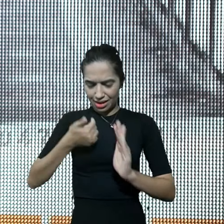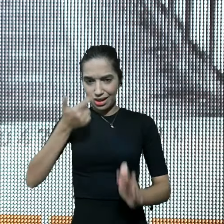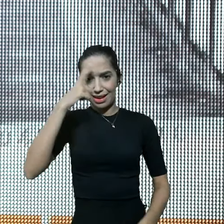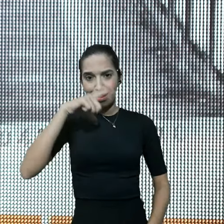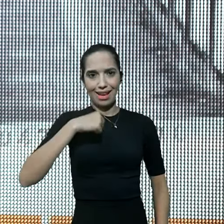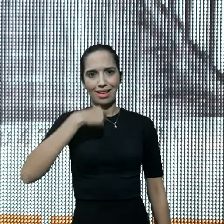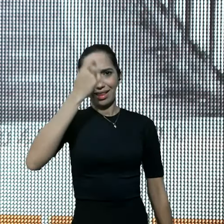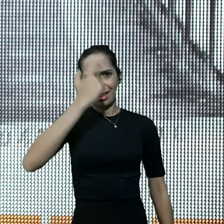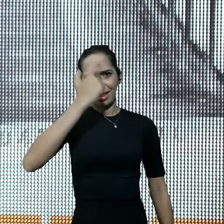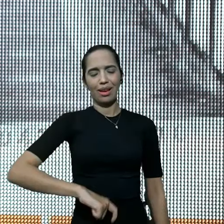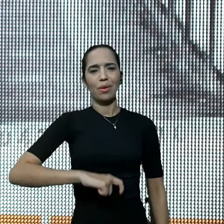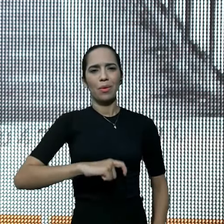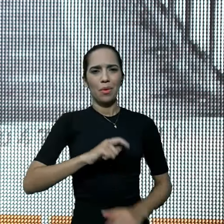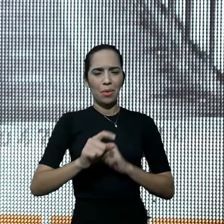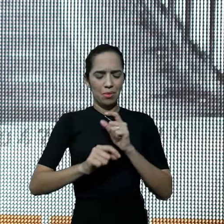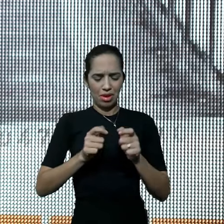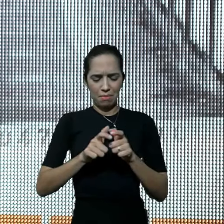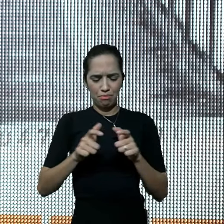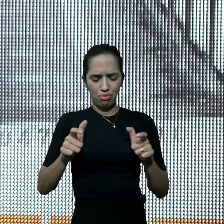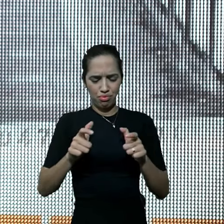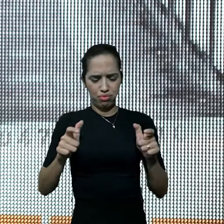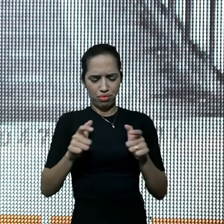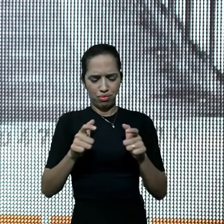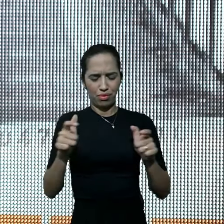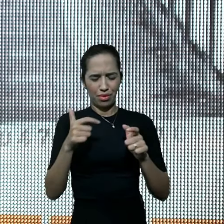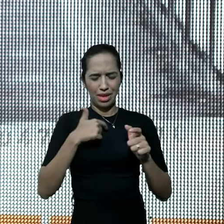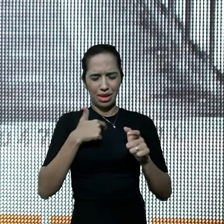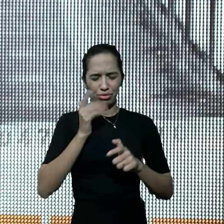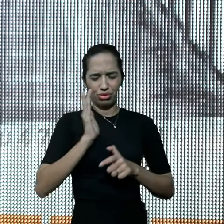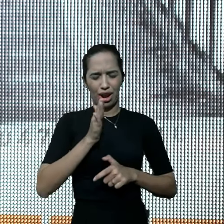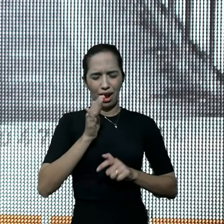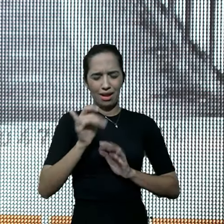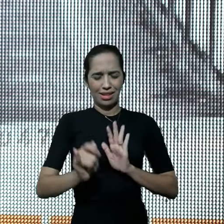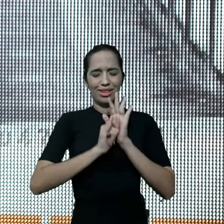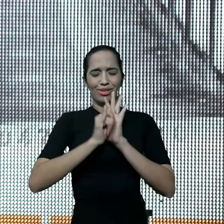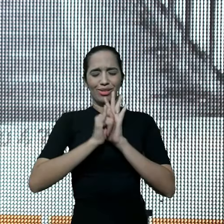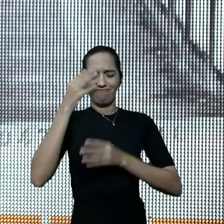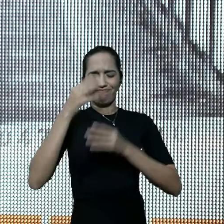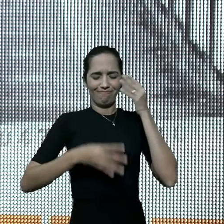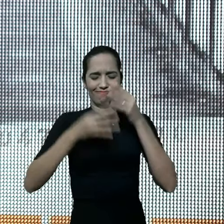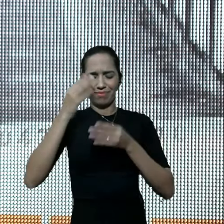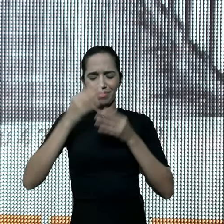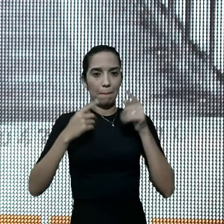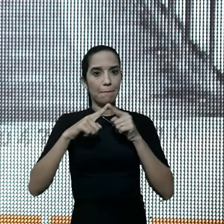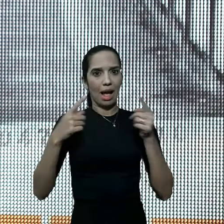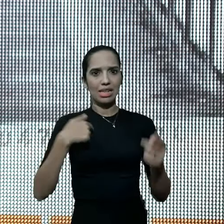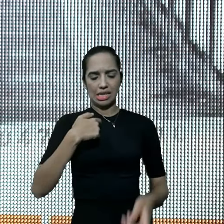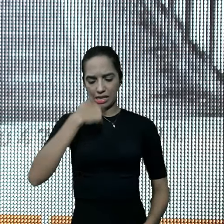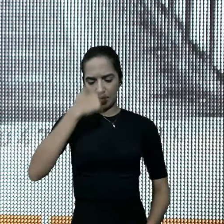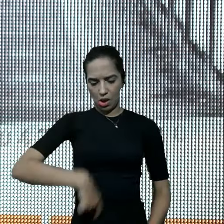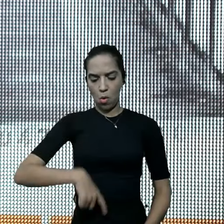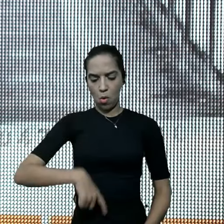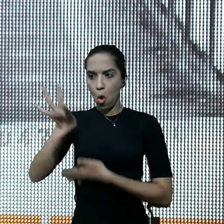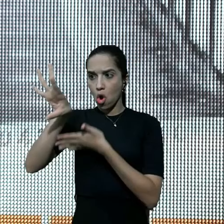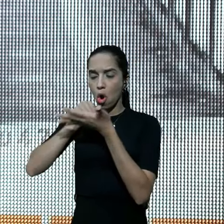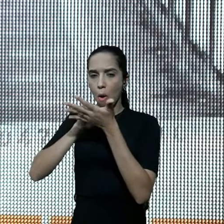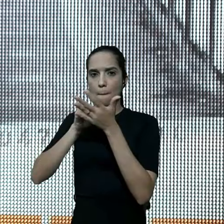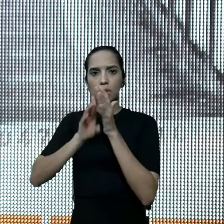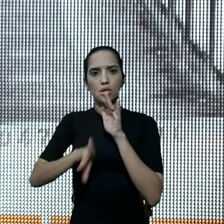traumas vão maculando, e deformando, a maneira como você, que é a imagem e semelhança, do Deus vivo,